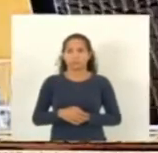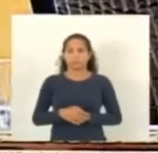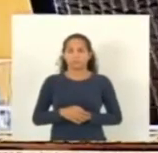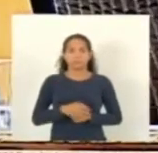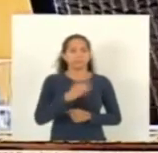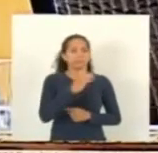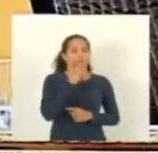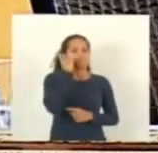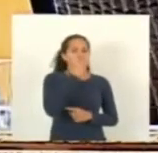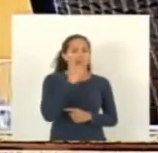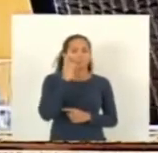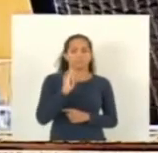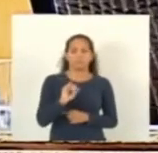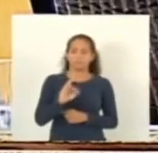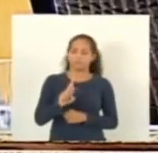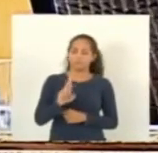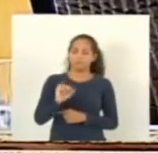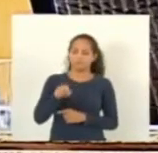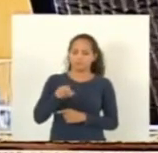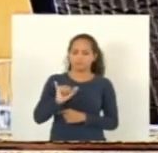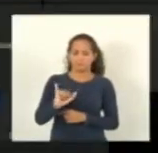deputado Irine Lopes